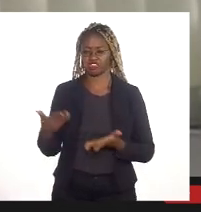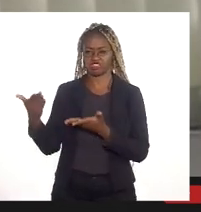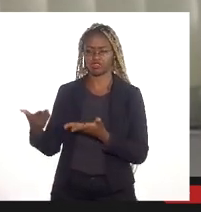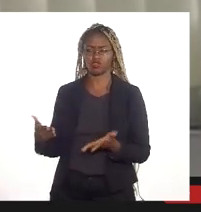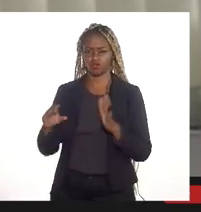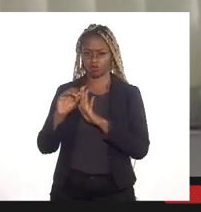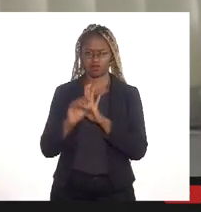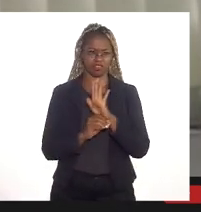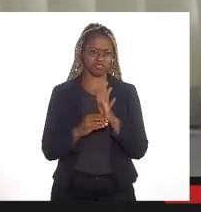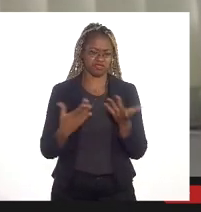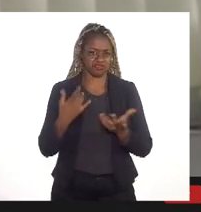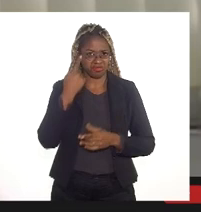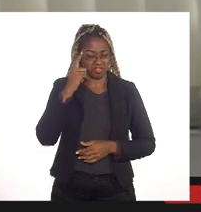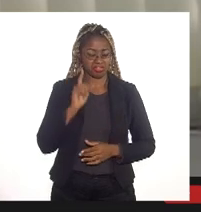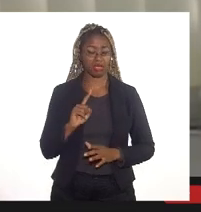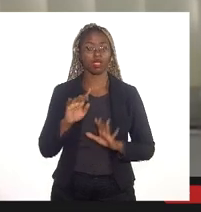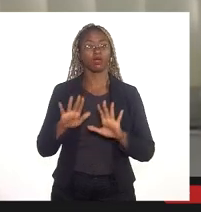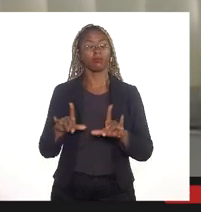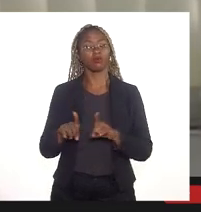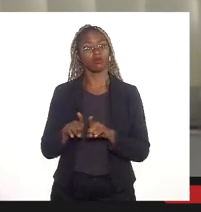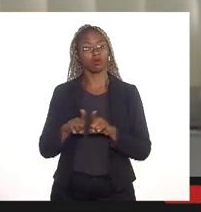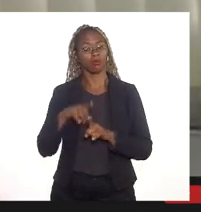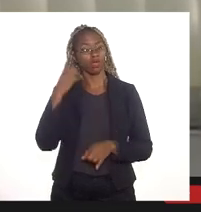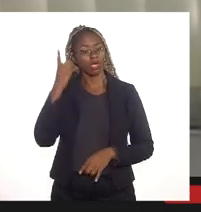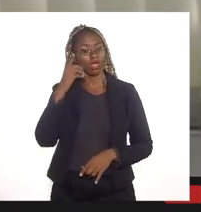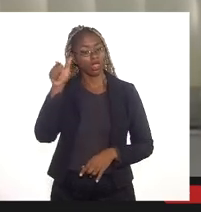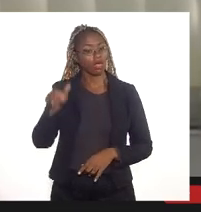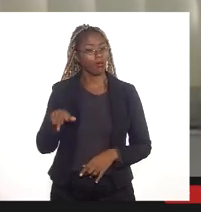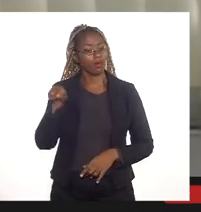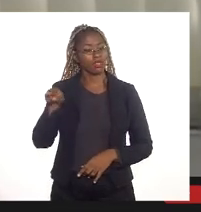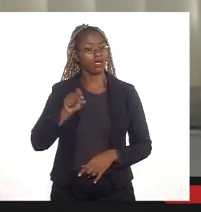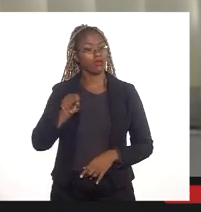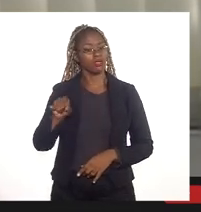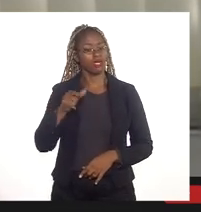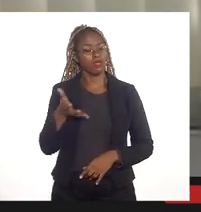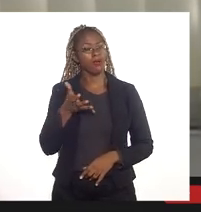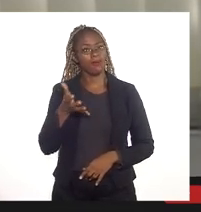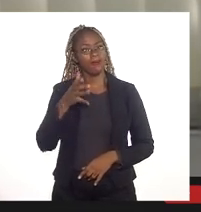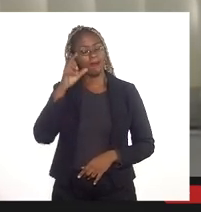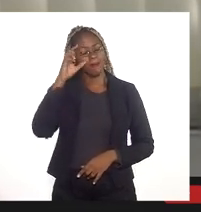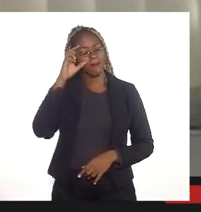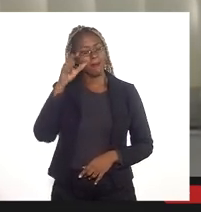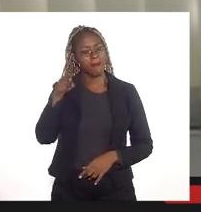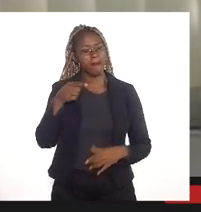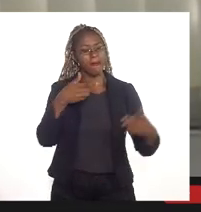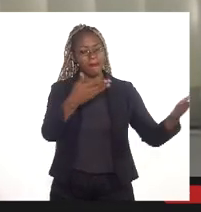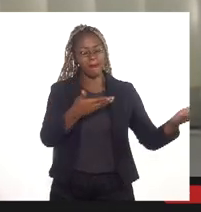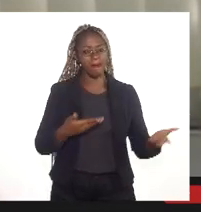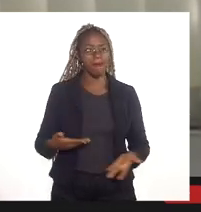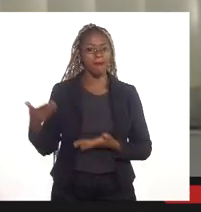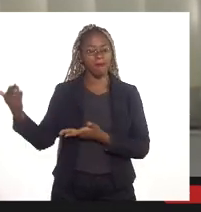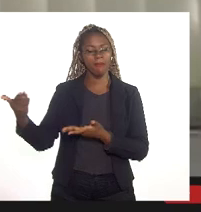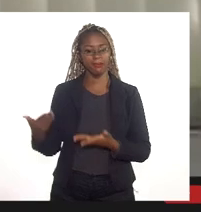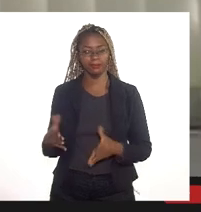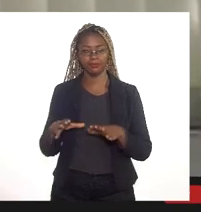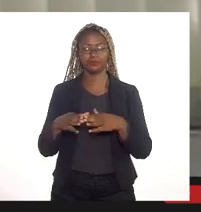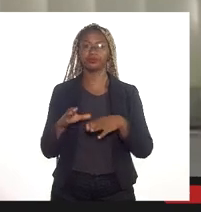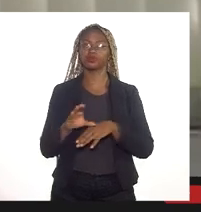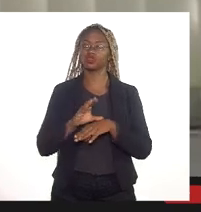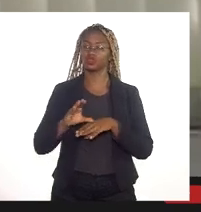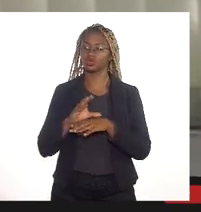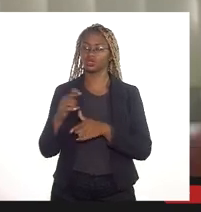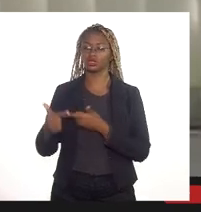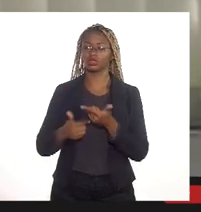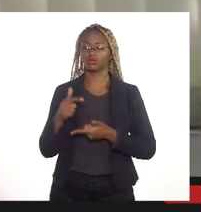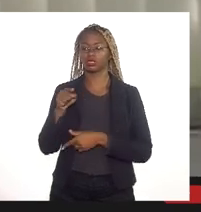que seja, ou então também, deputado, se você tiver interesse em convocar o Conselho Consultivo para trabalhar